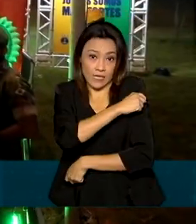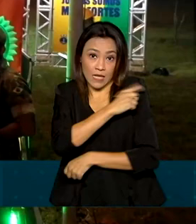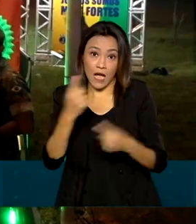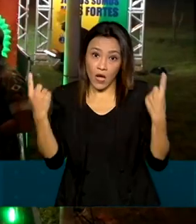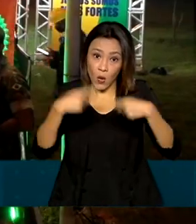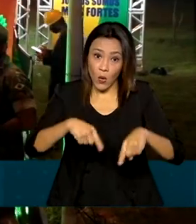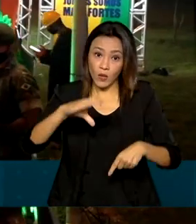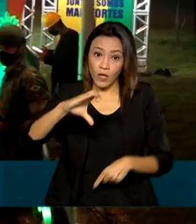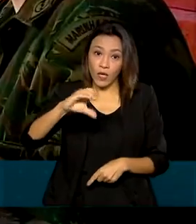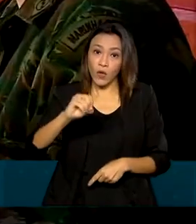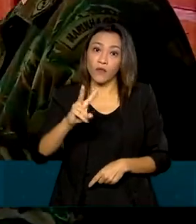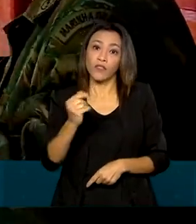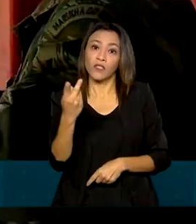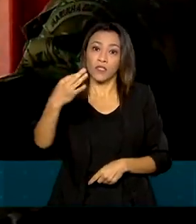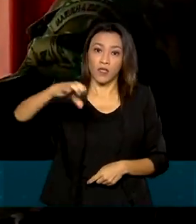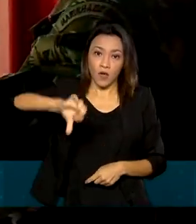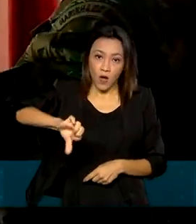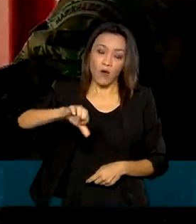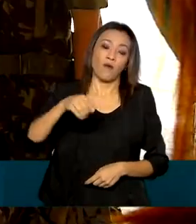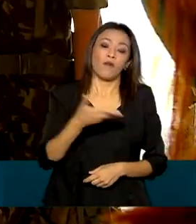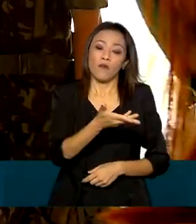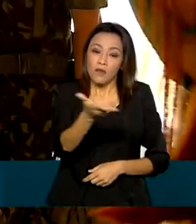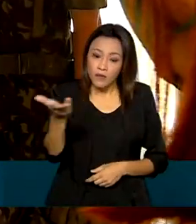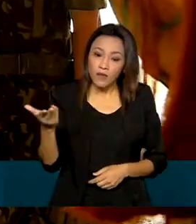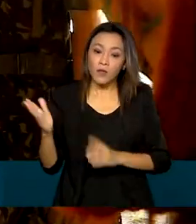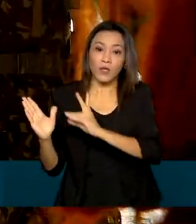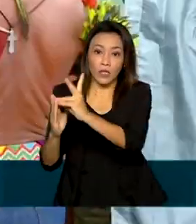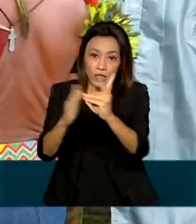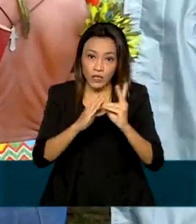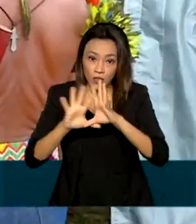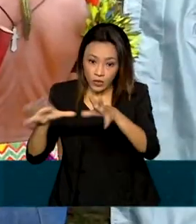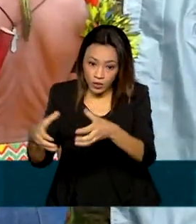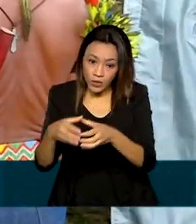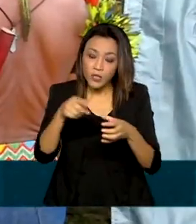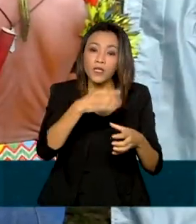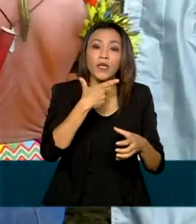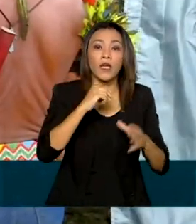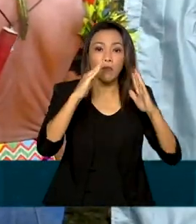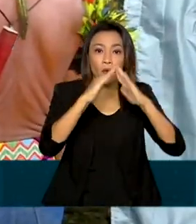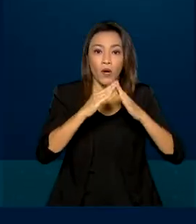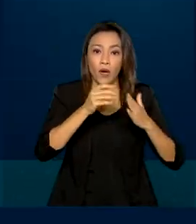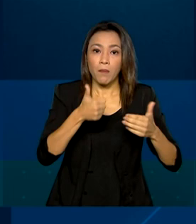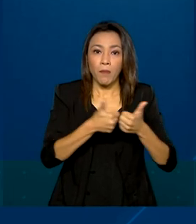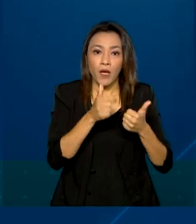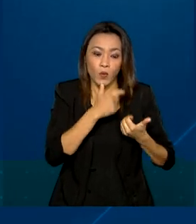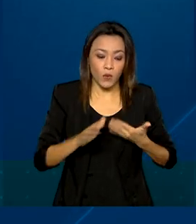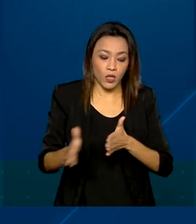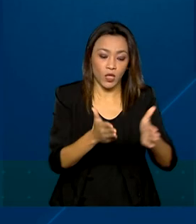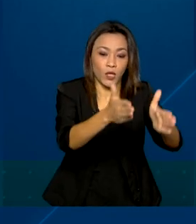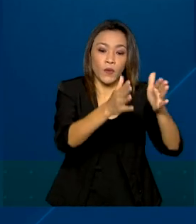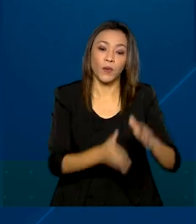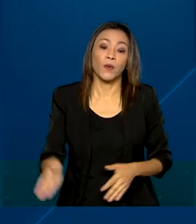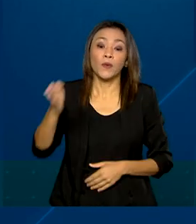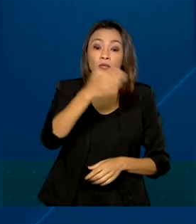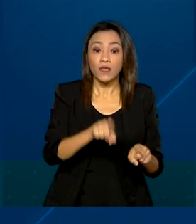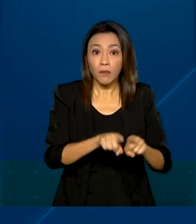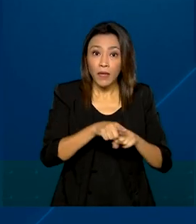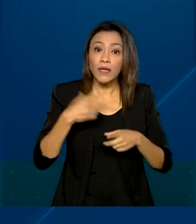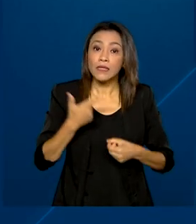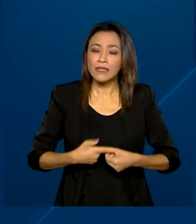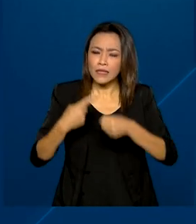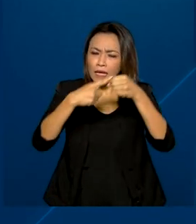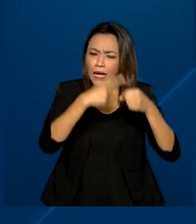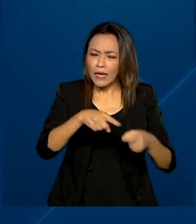-19 agora, além da população indígena e ribeirinhos, chegou também às cidades de vários estados.